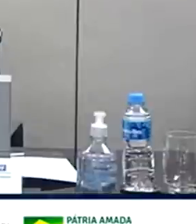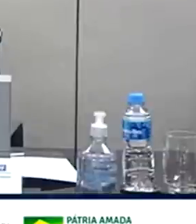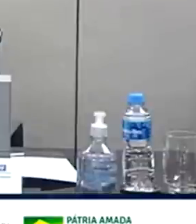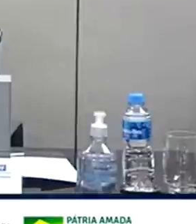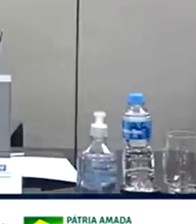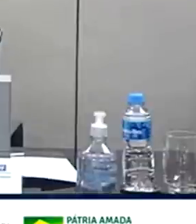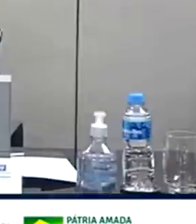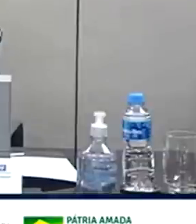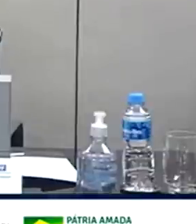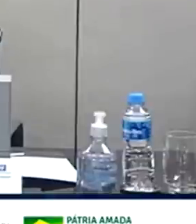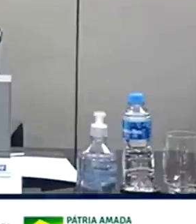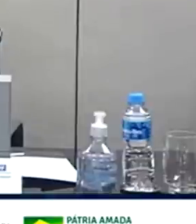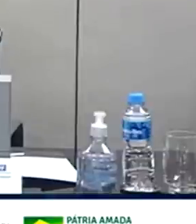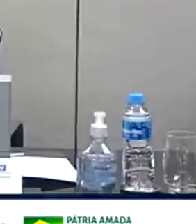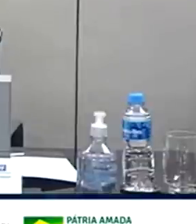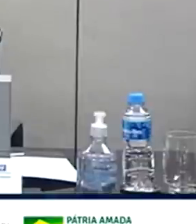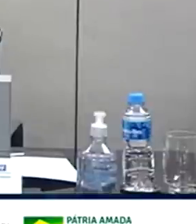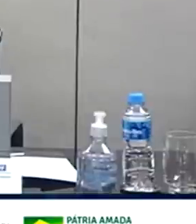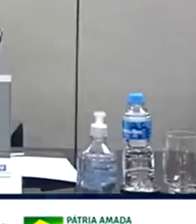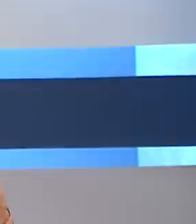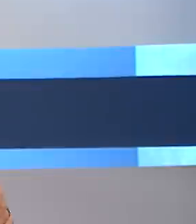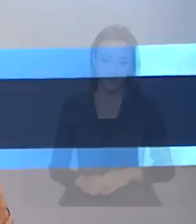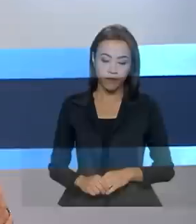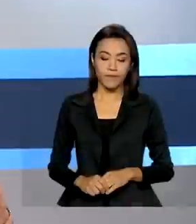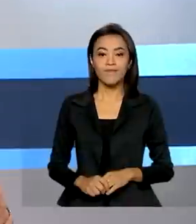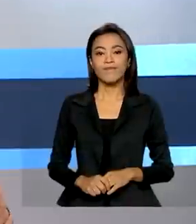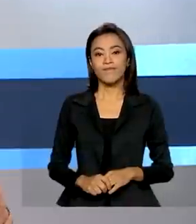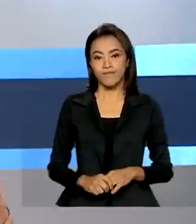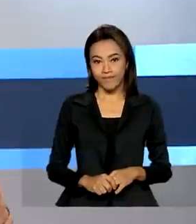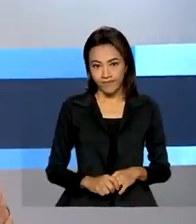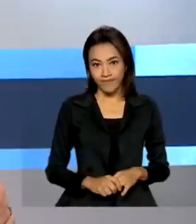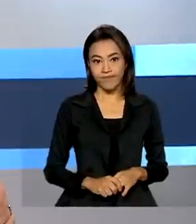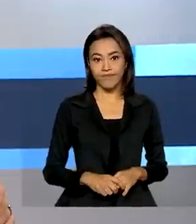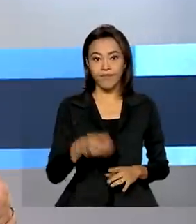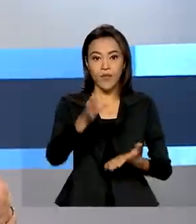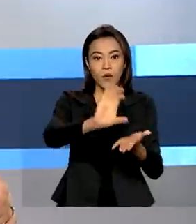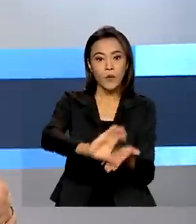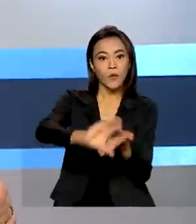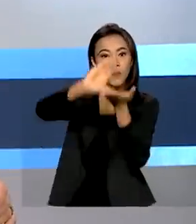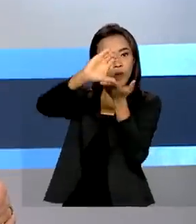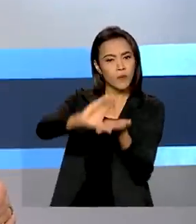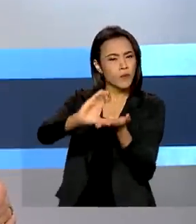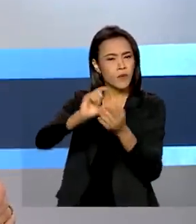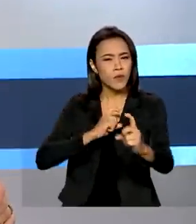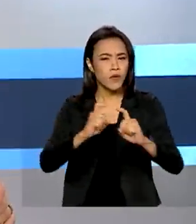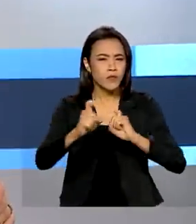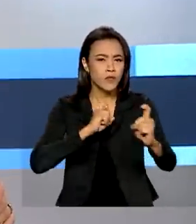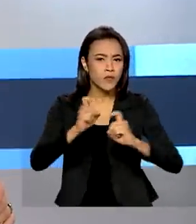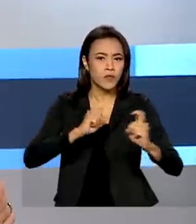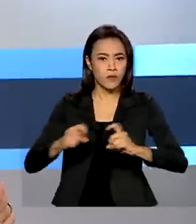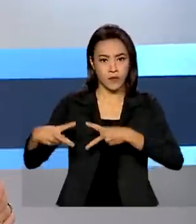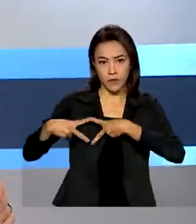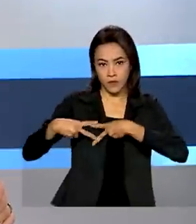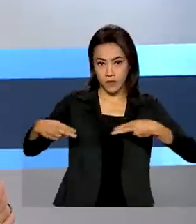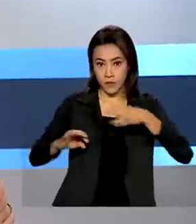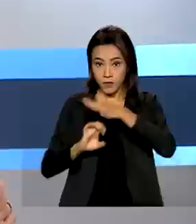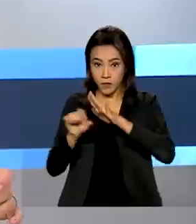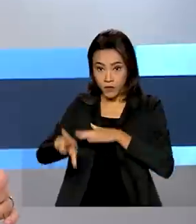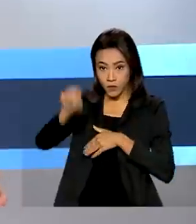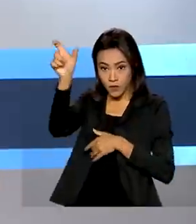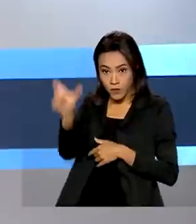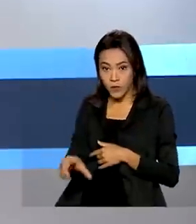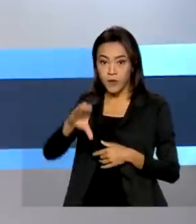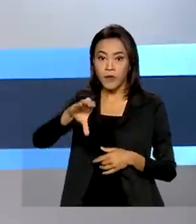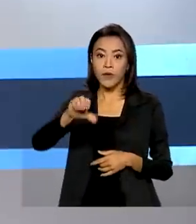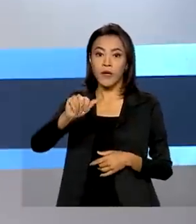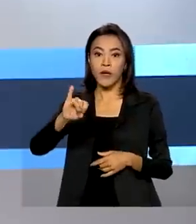tecnologia e mais transformação digital. O Conselho de Administração da Petrobras elegeu Caio Paes de Andrade como